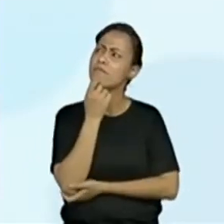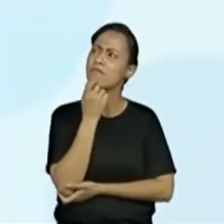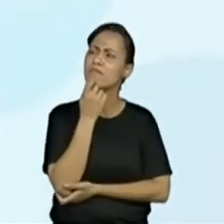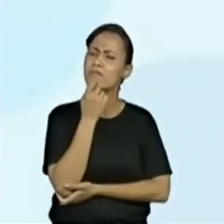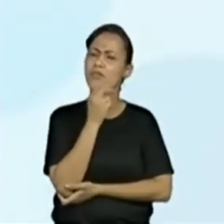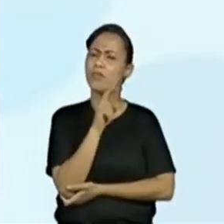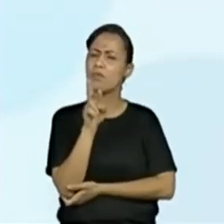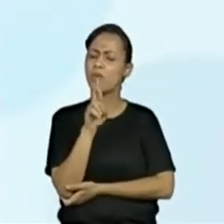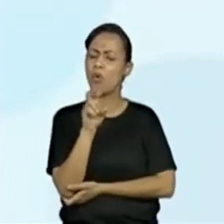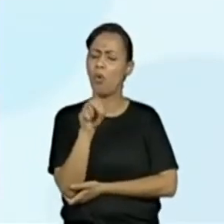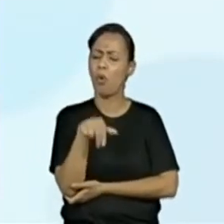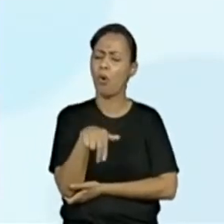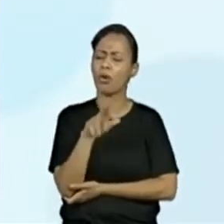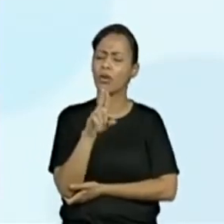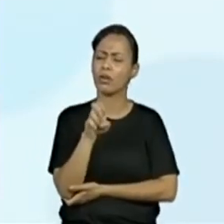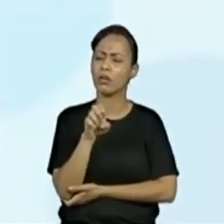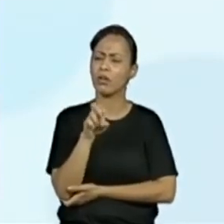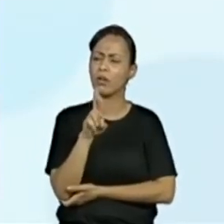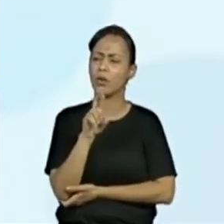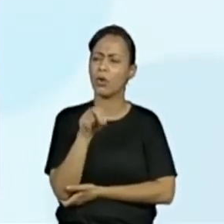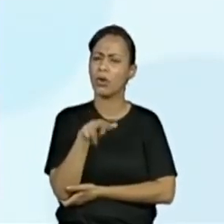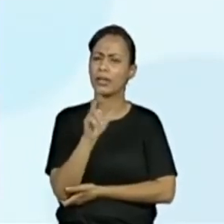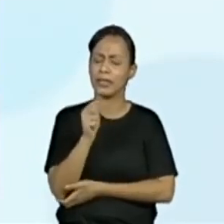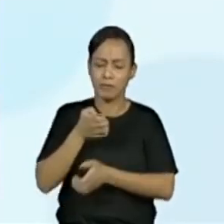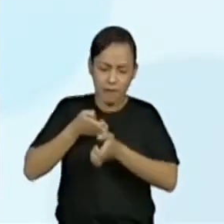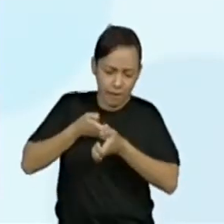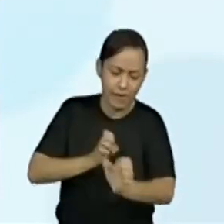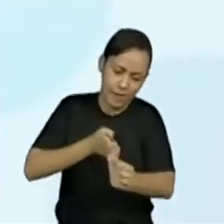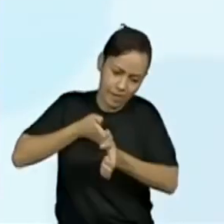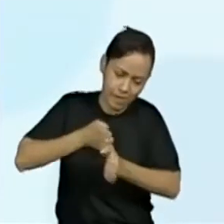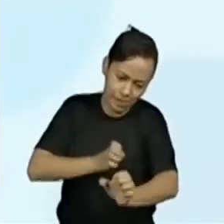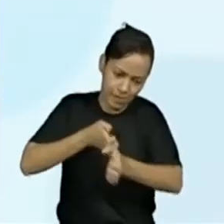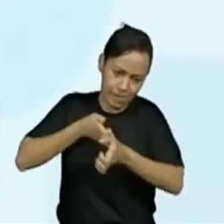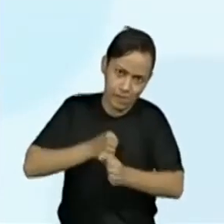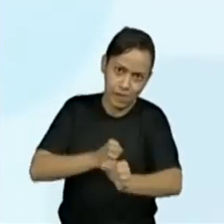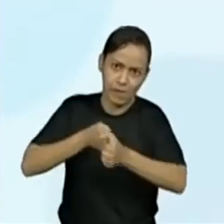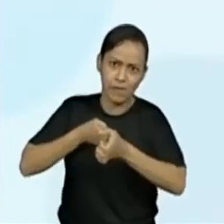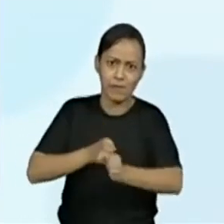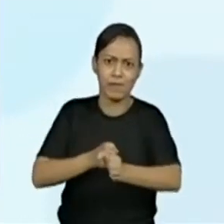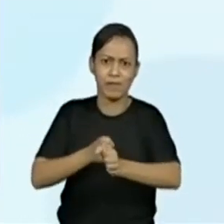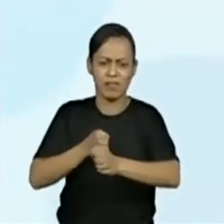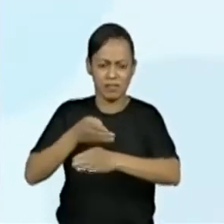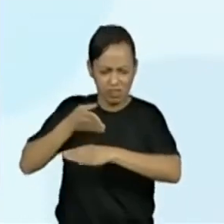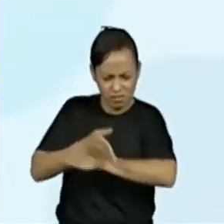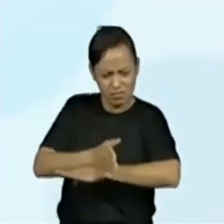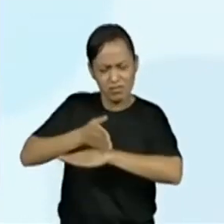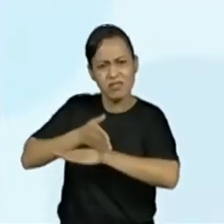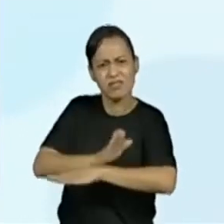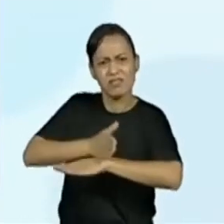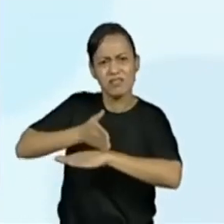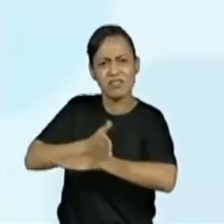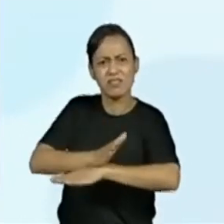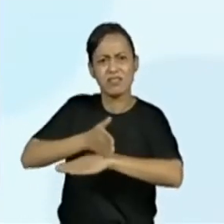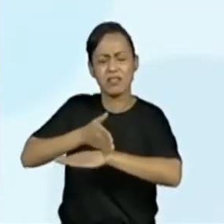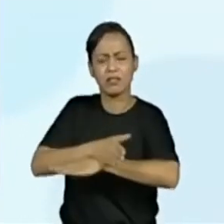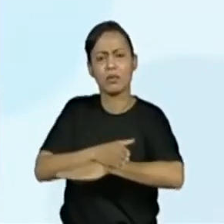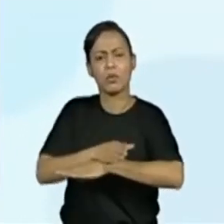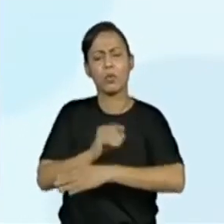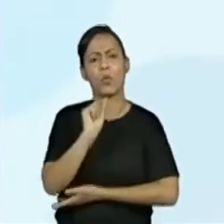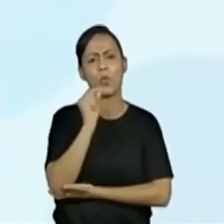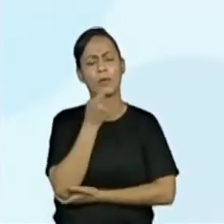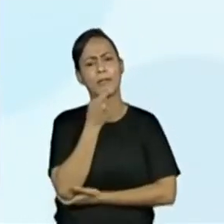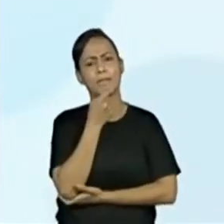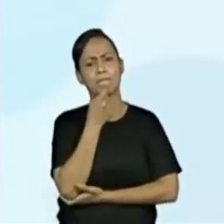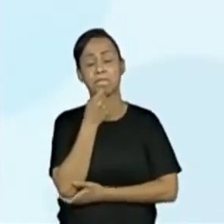Rock, rock, rock. Rock. Qual que foi da leitura que eu fiz que tinha esse verso? Ó, estão